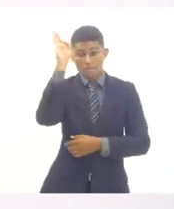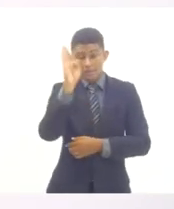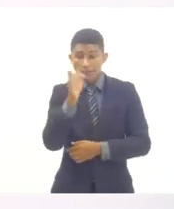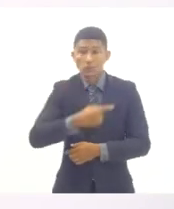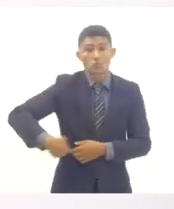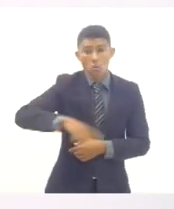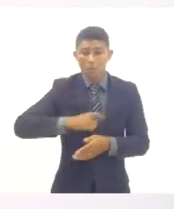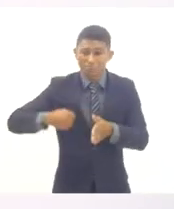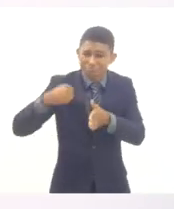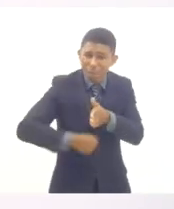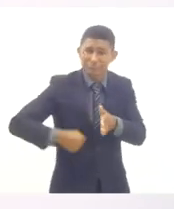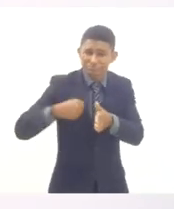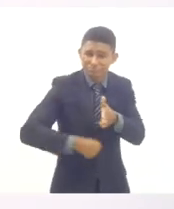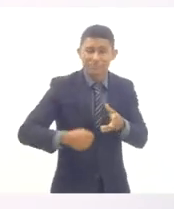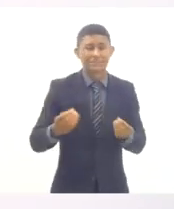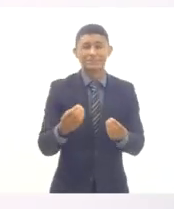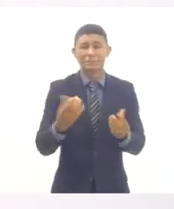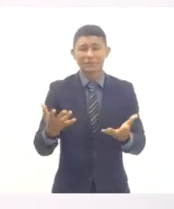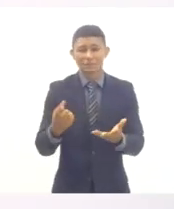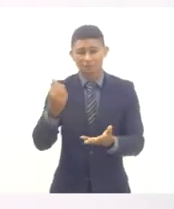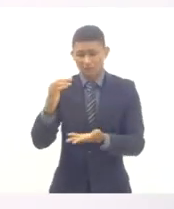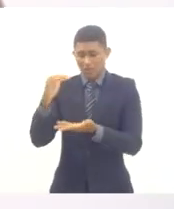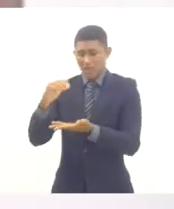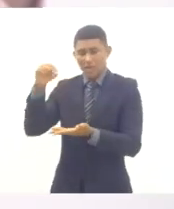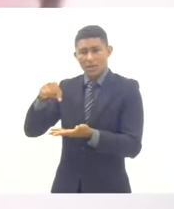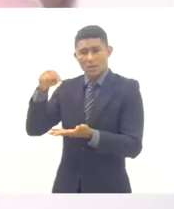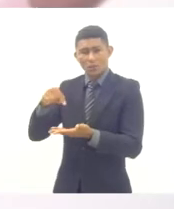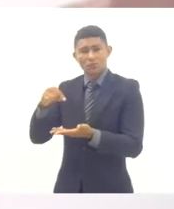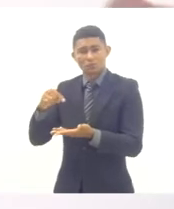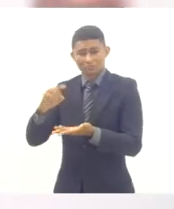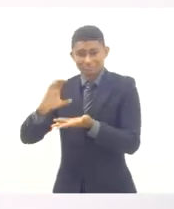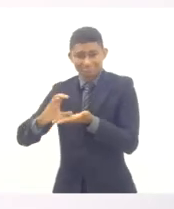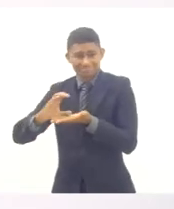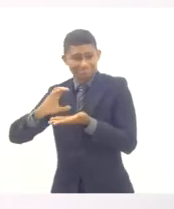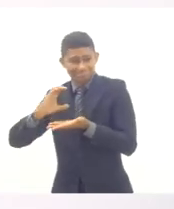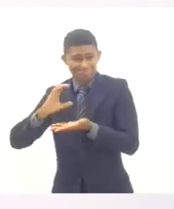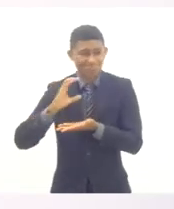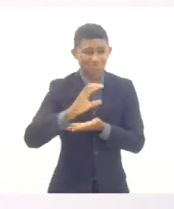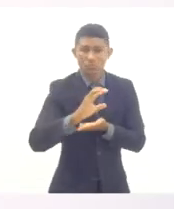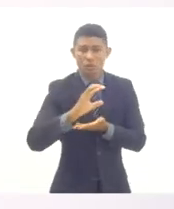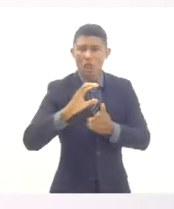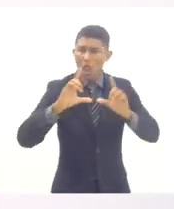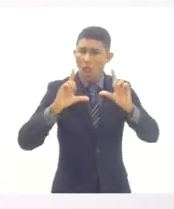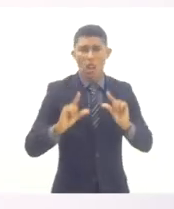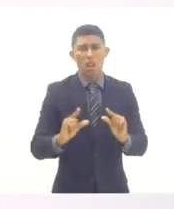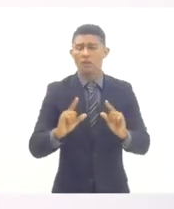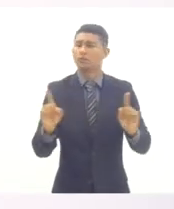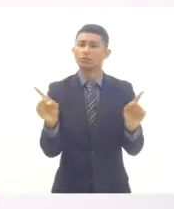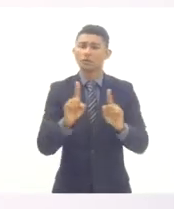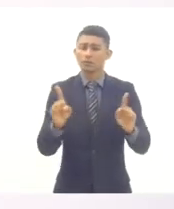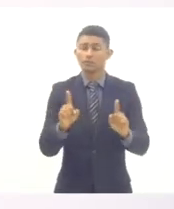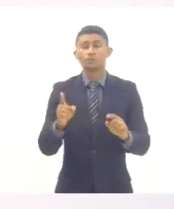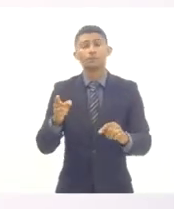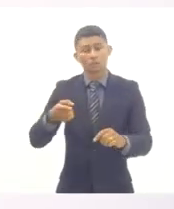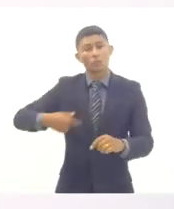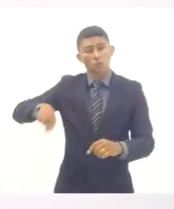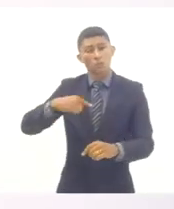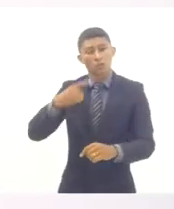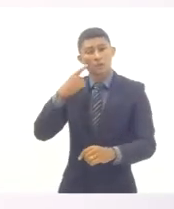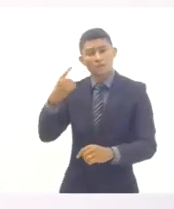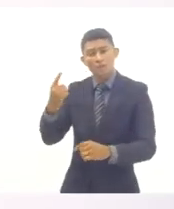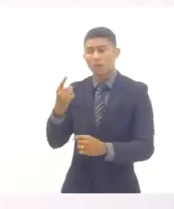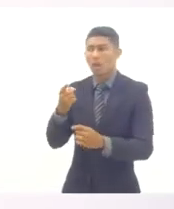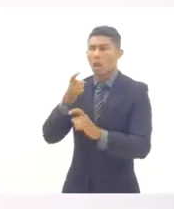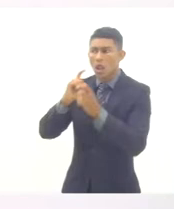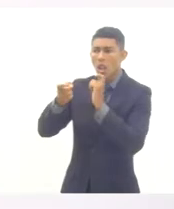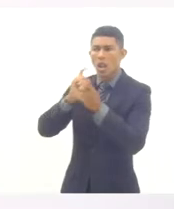diminuídos, seja sob a forma de desconstitucionalização, como um debate que a gente viu recentemente, ganha fôlego no nosso país, mas